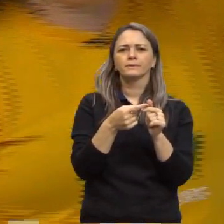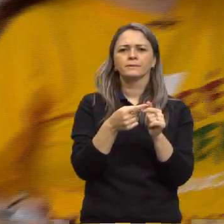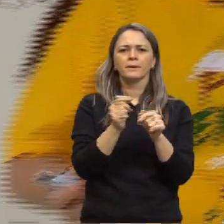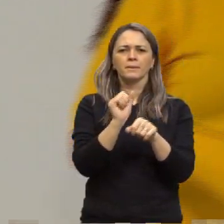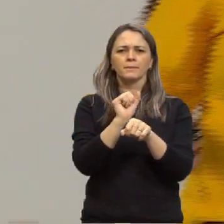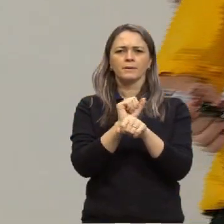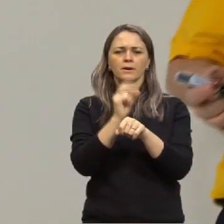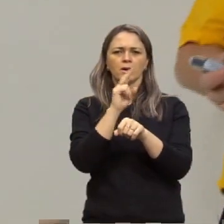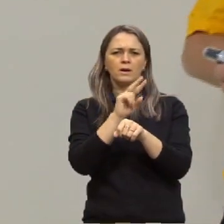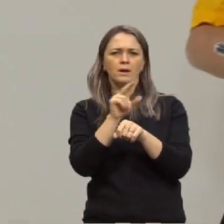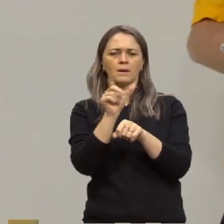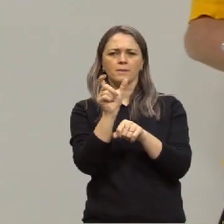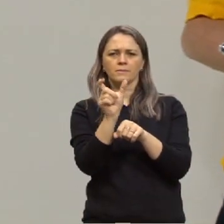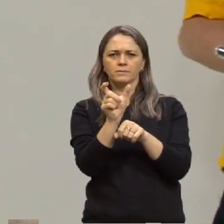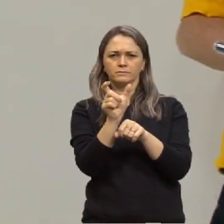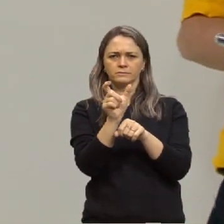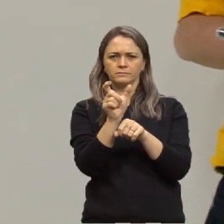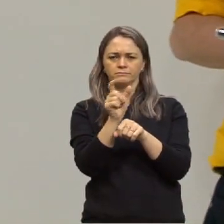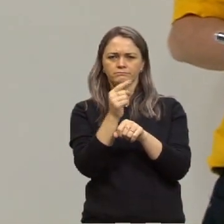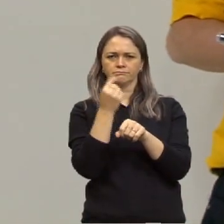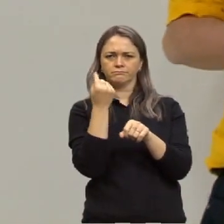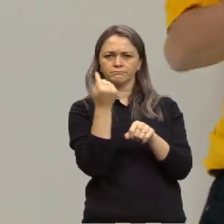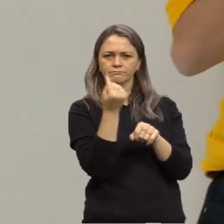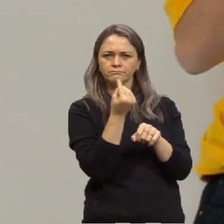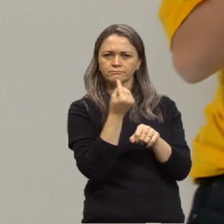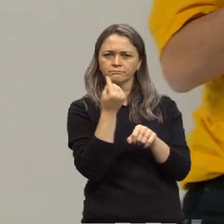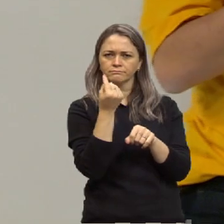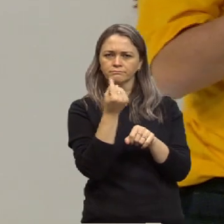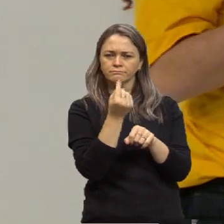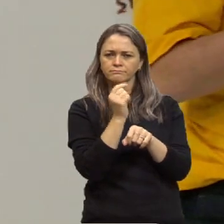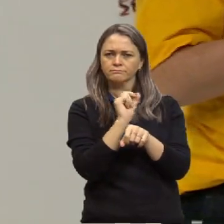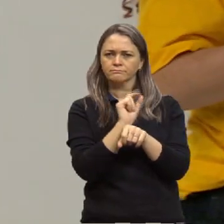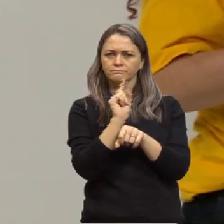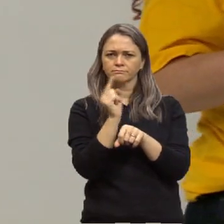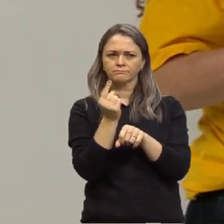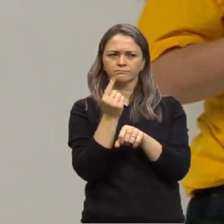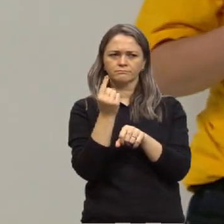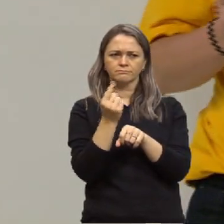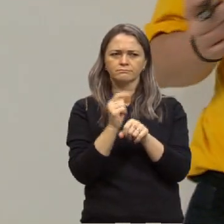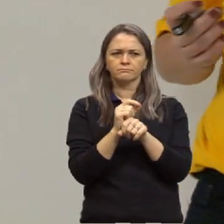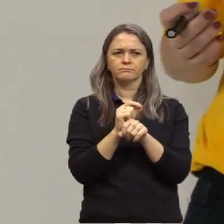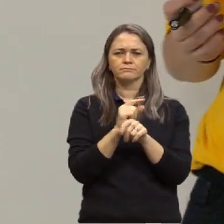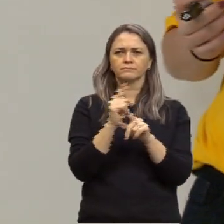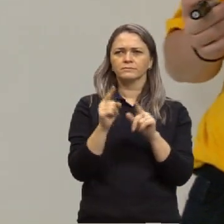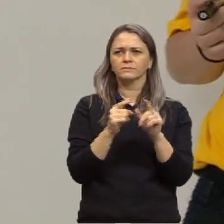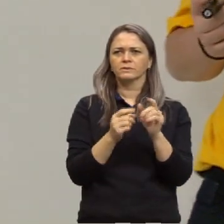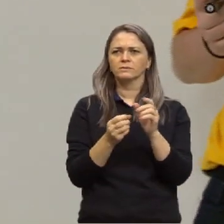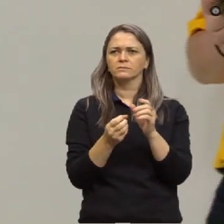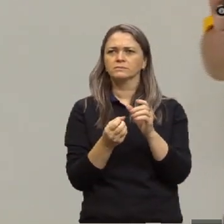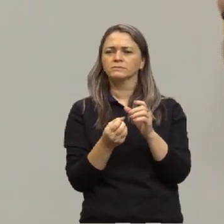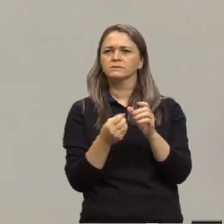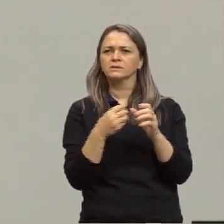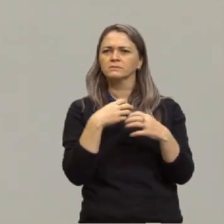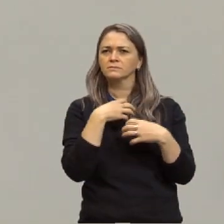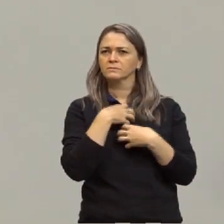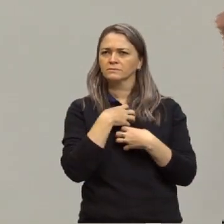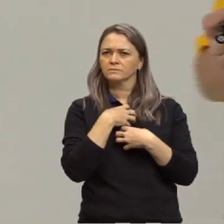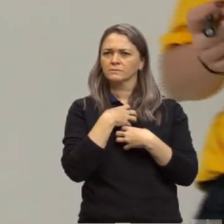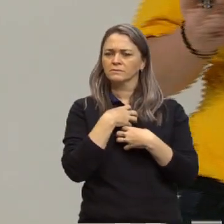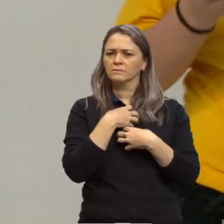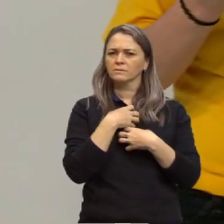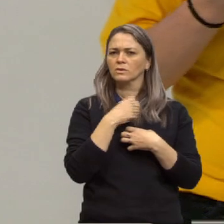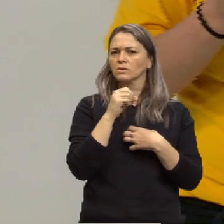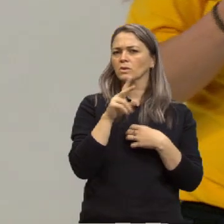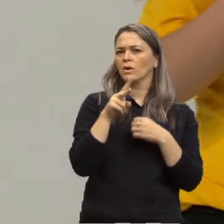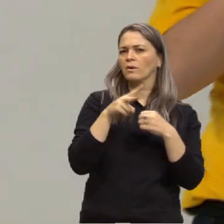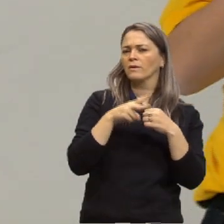de olhar ela como um termo único, eu paro de olhar ela como algo que produz sentido só por ser um verbo